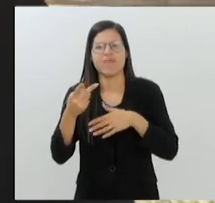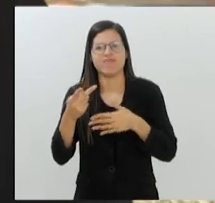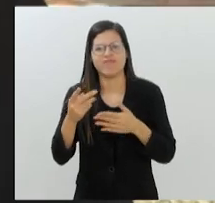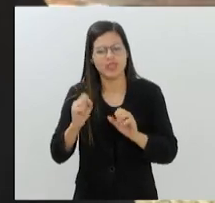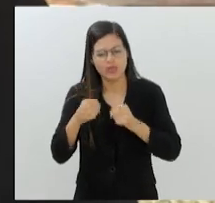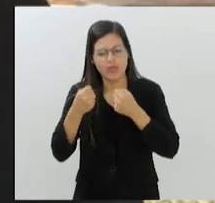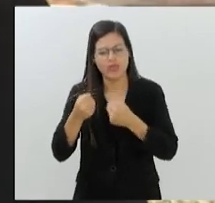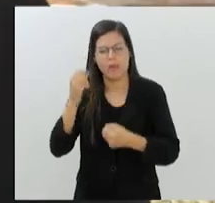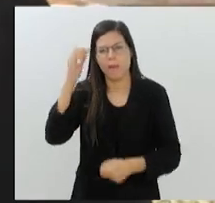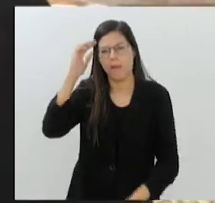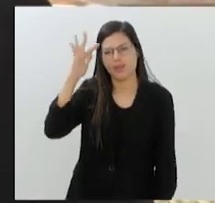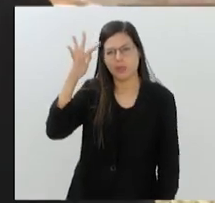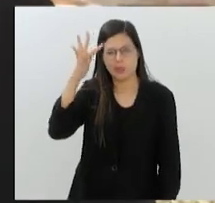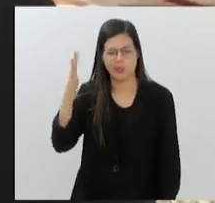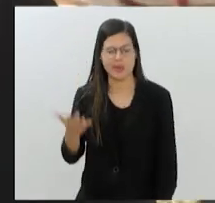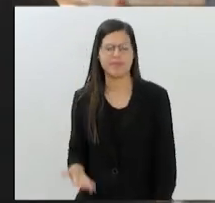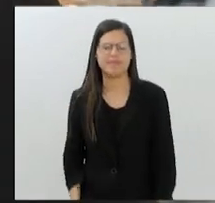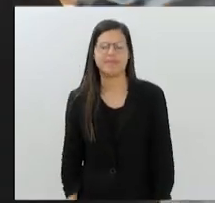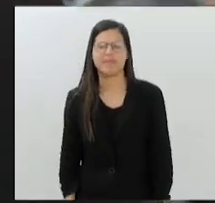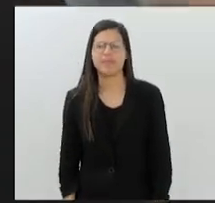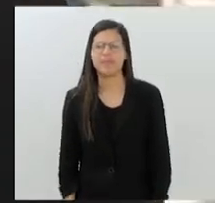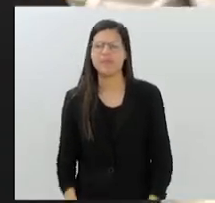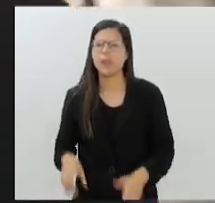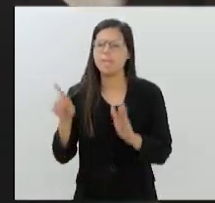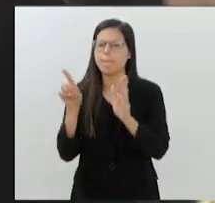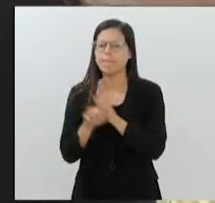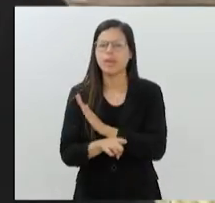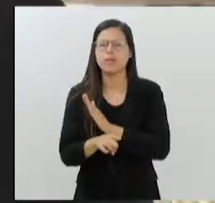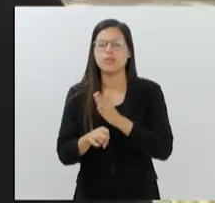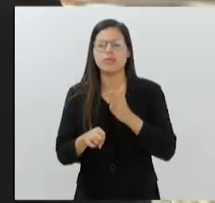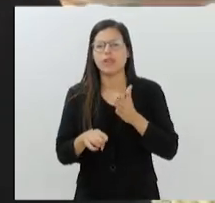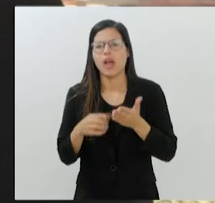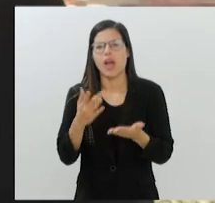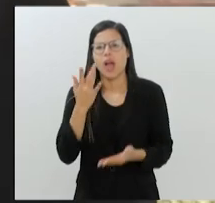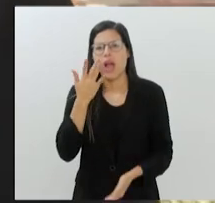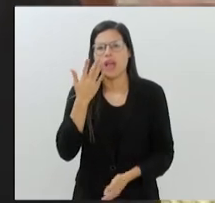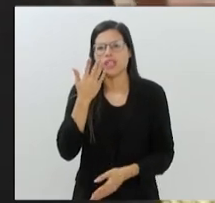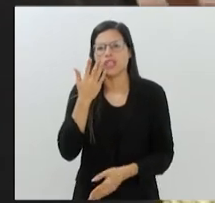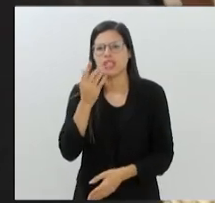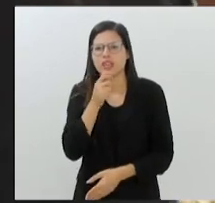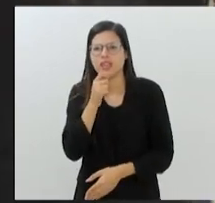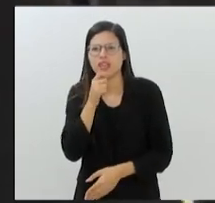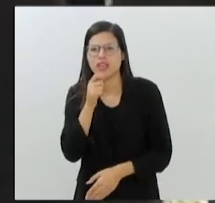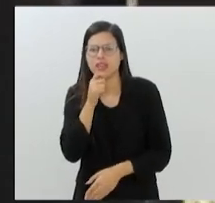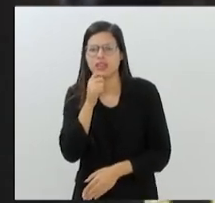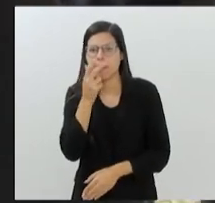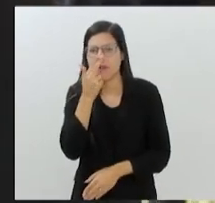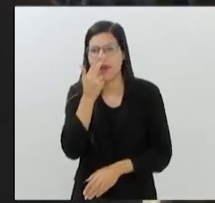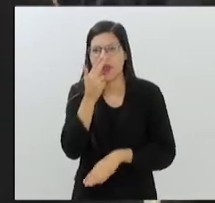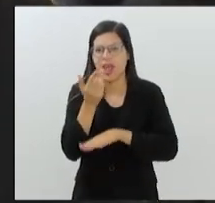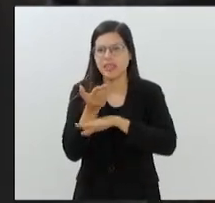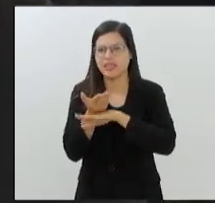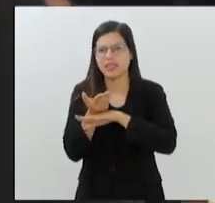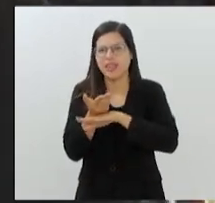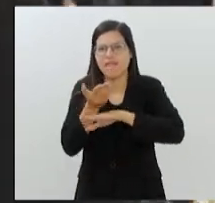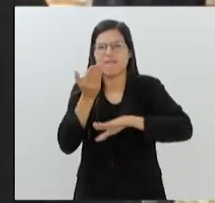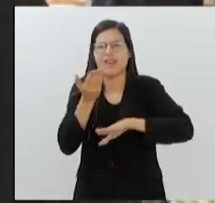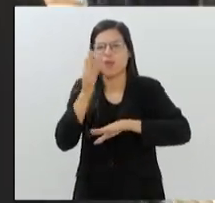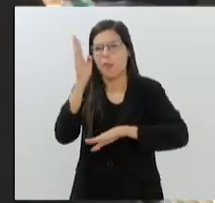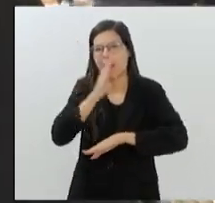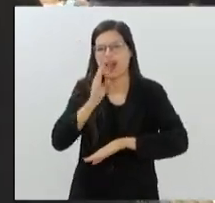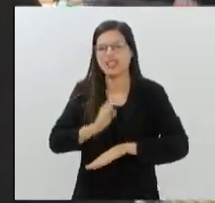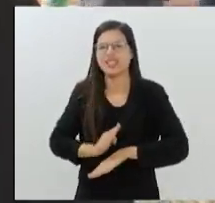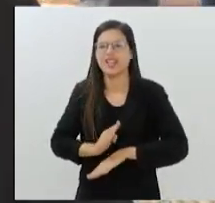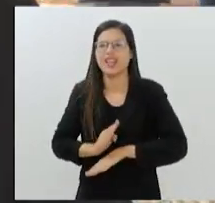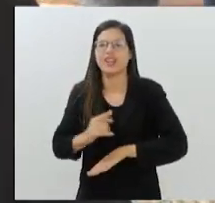ele, né? Agora, eu queria te perguntar, o que você considera que hoje ainda afasta, talvez, o brasileiro de ter uma relação melhor com o vinho? O brasileiro, o